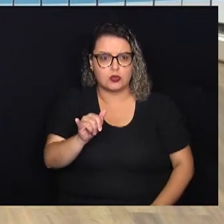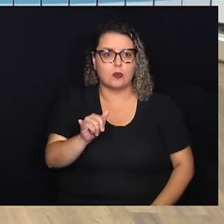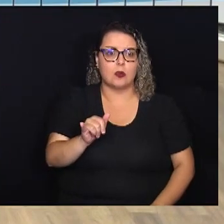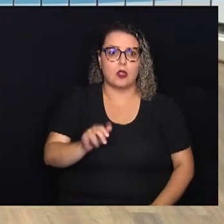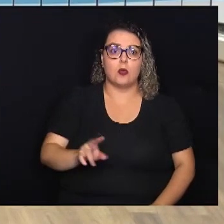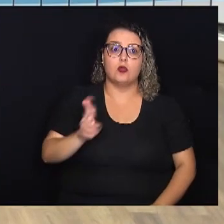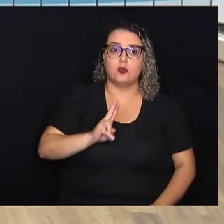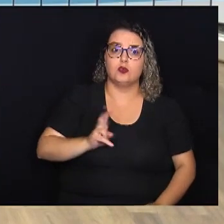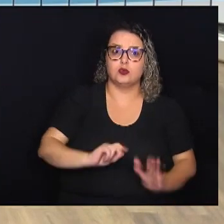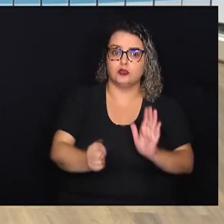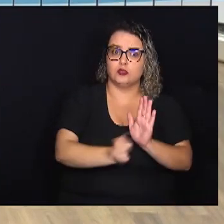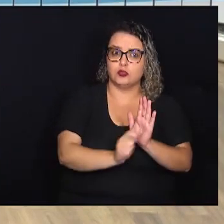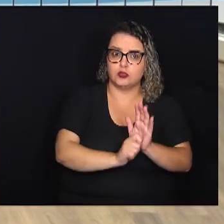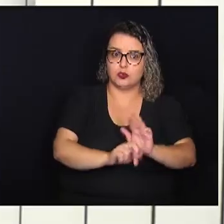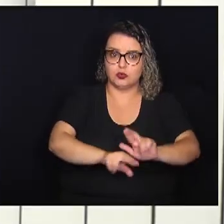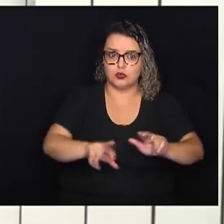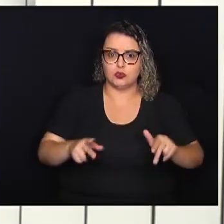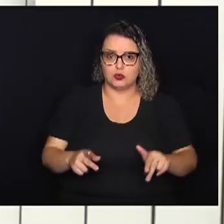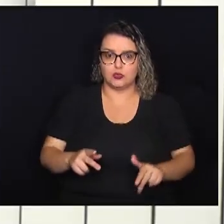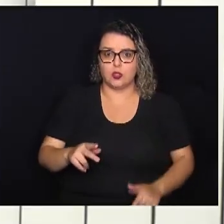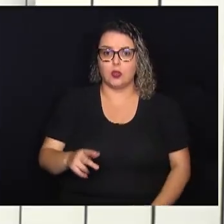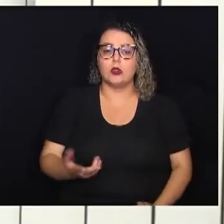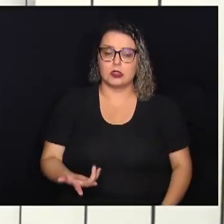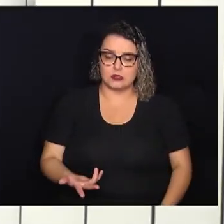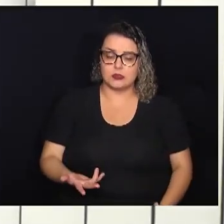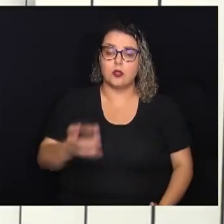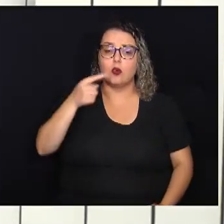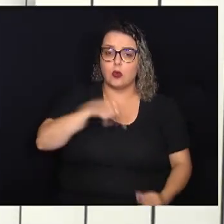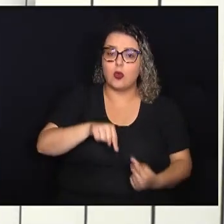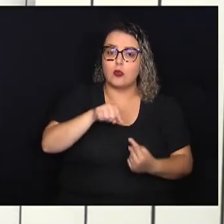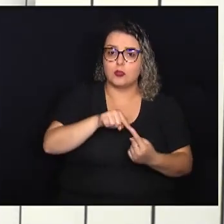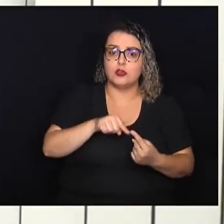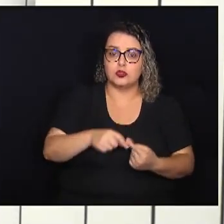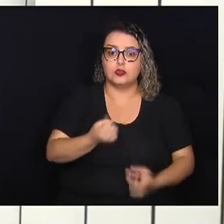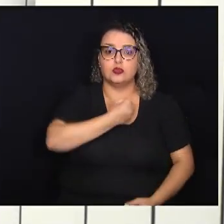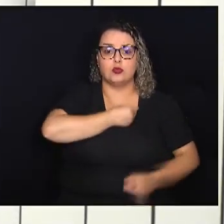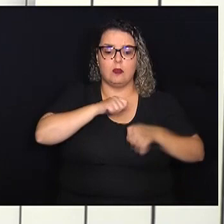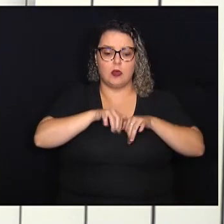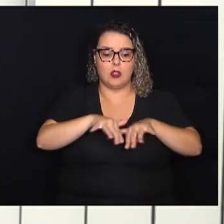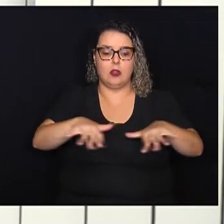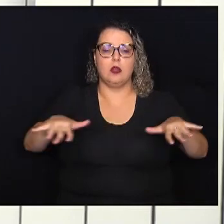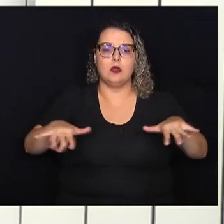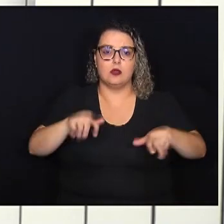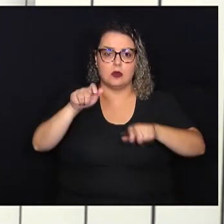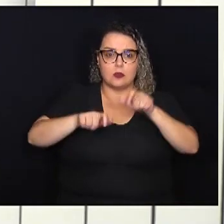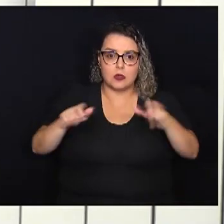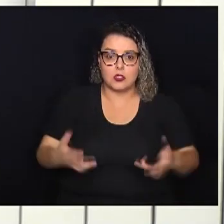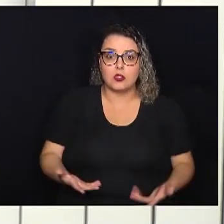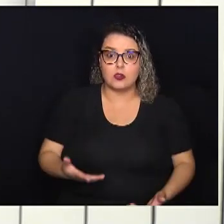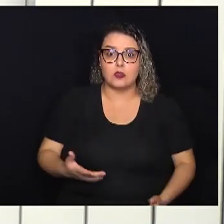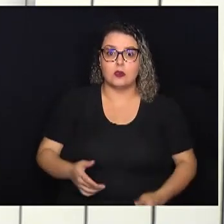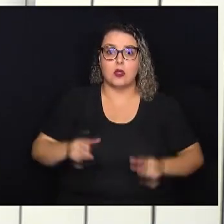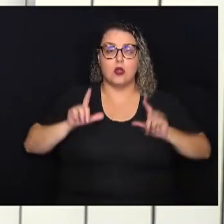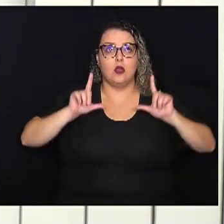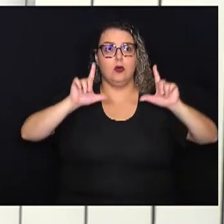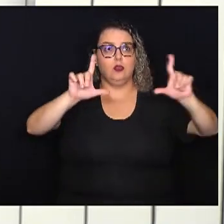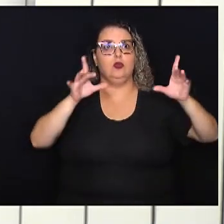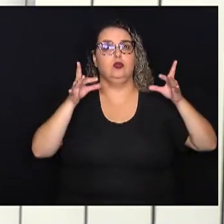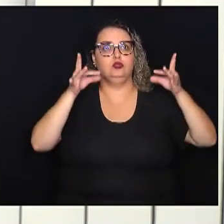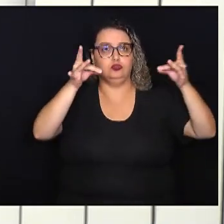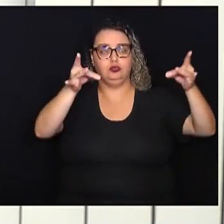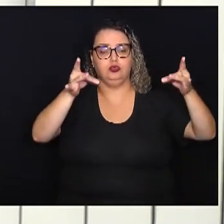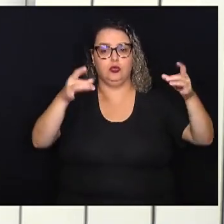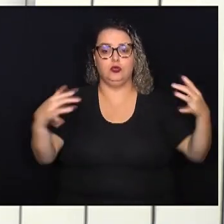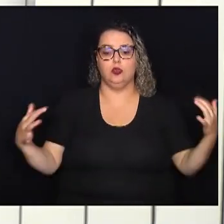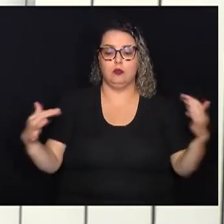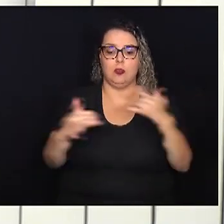substâncias ilícitas com o objetivo de atingir um maior número de pessoas serão fixados cartazes nos locais de maior